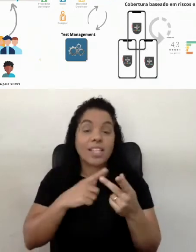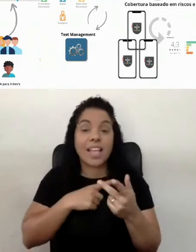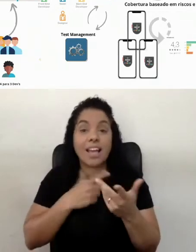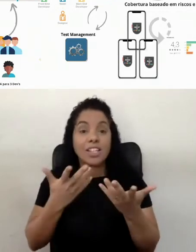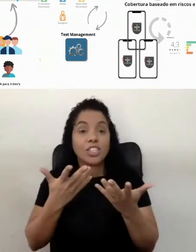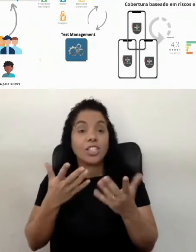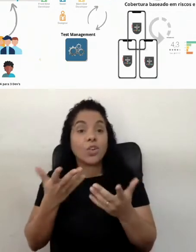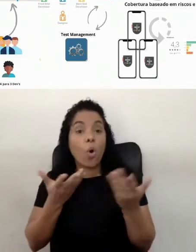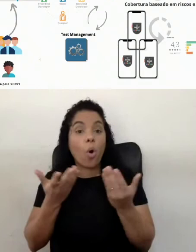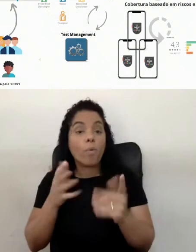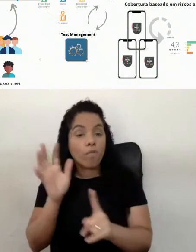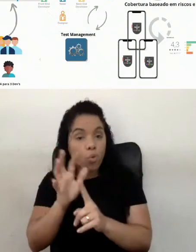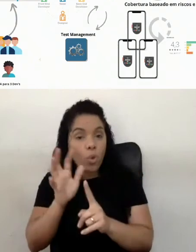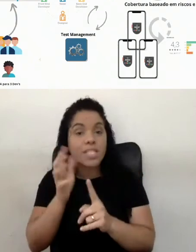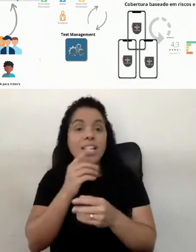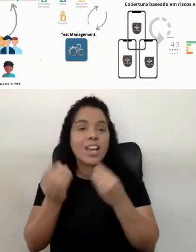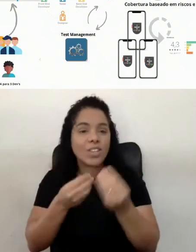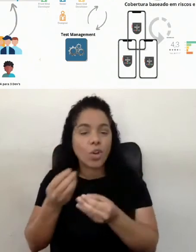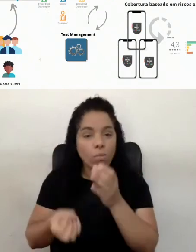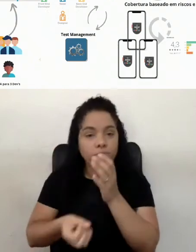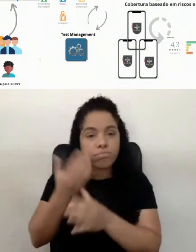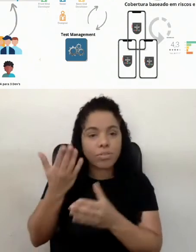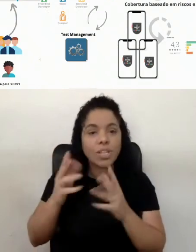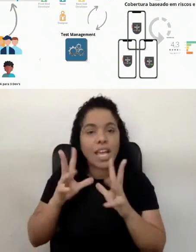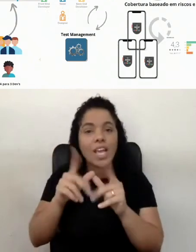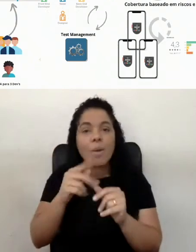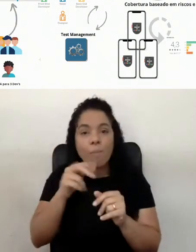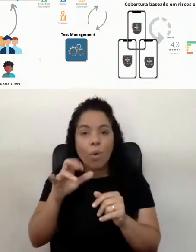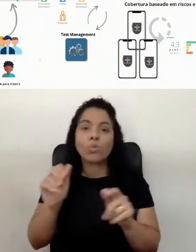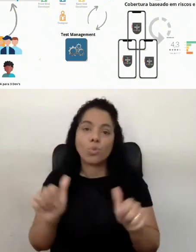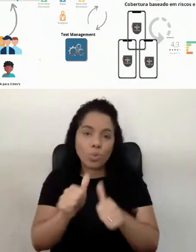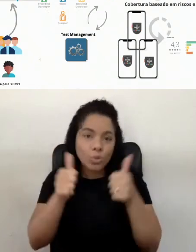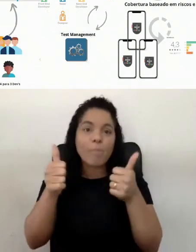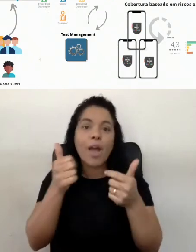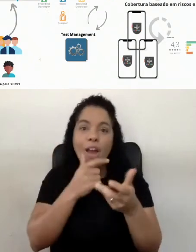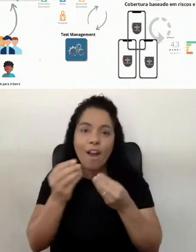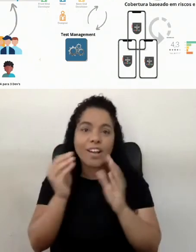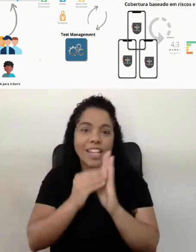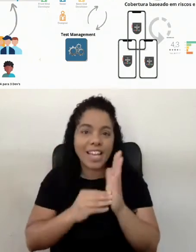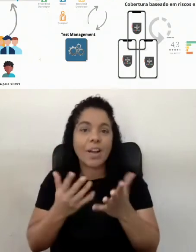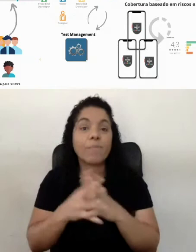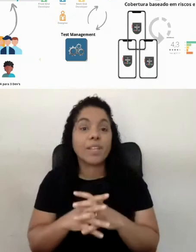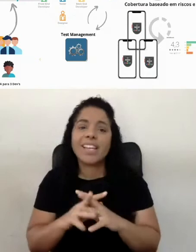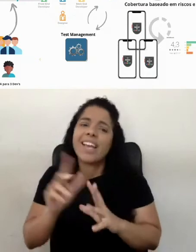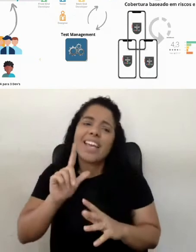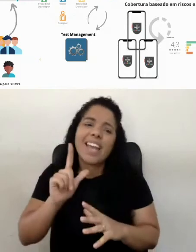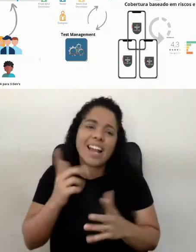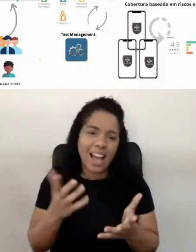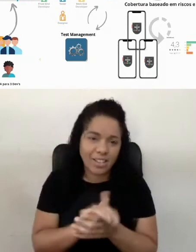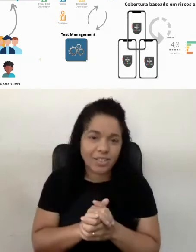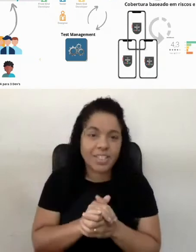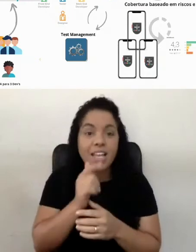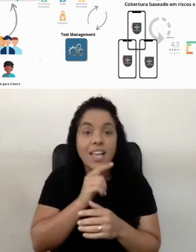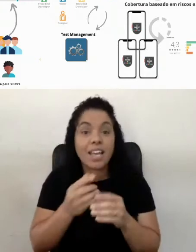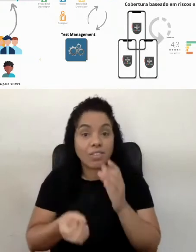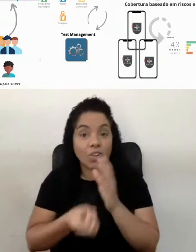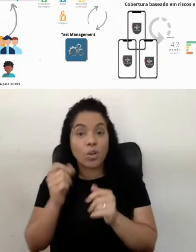fato, uma construção melhor aqui, né? Dessa produtagem aqui ser melhor, né? De produtar melhor. E aí, é claro, construir seus